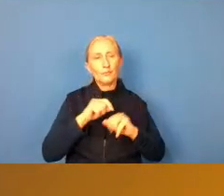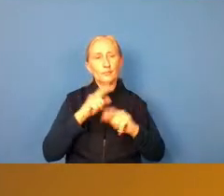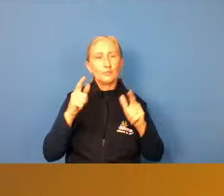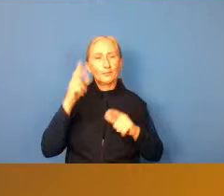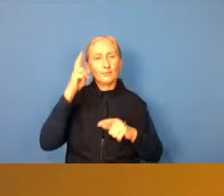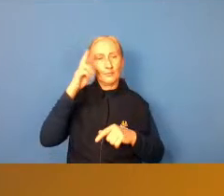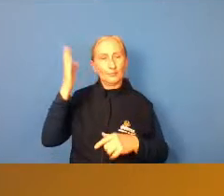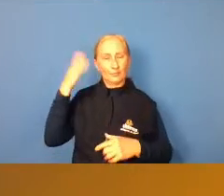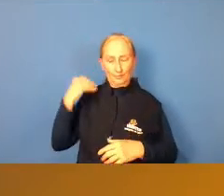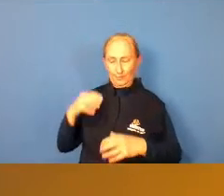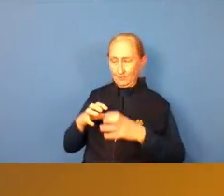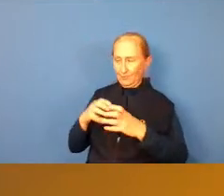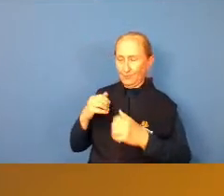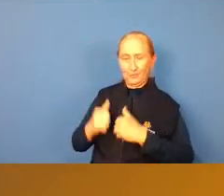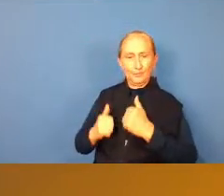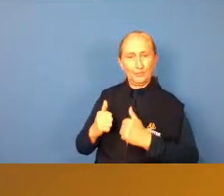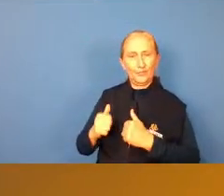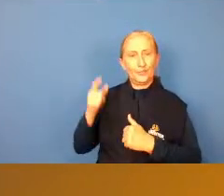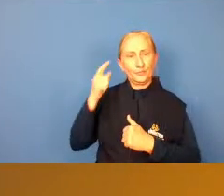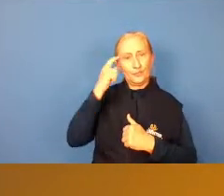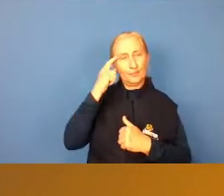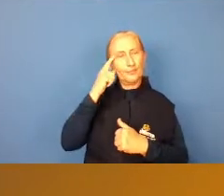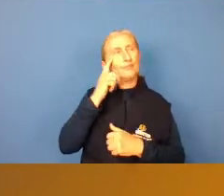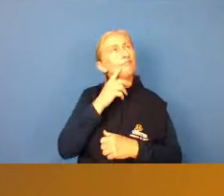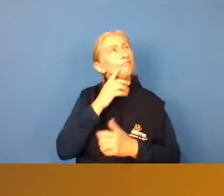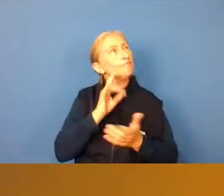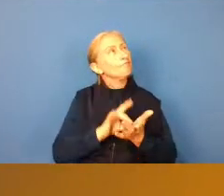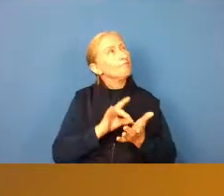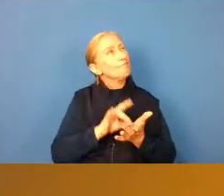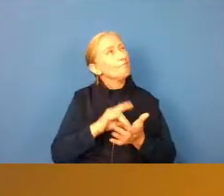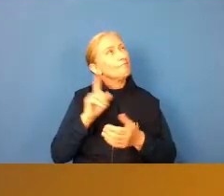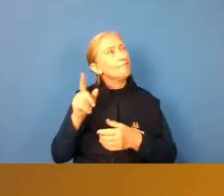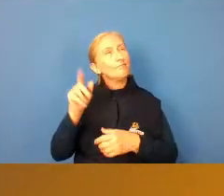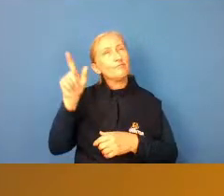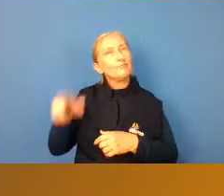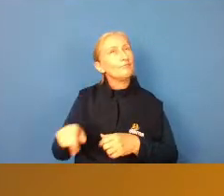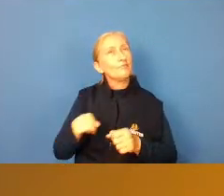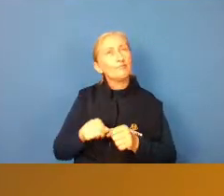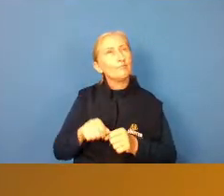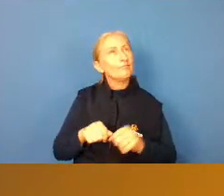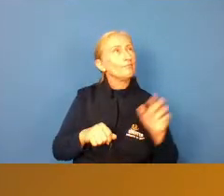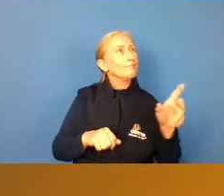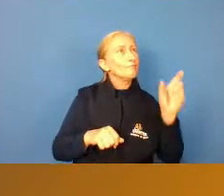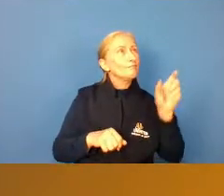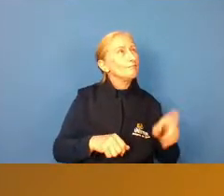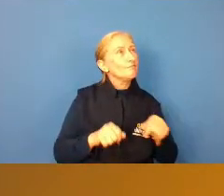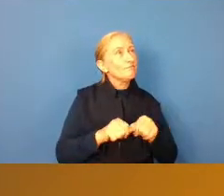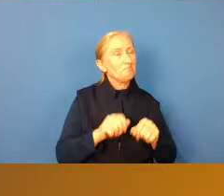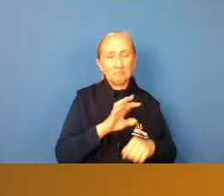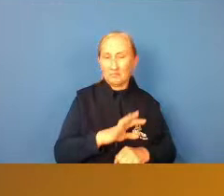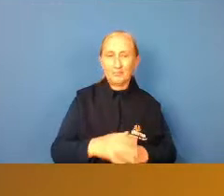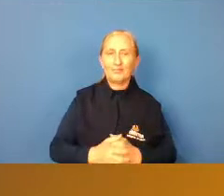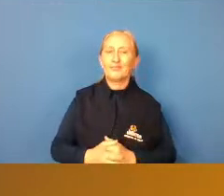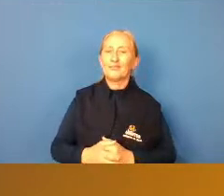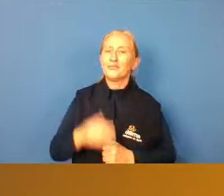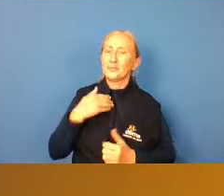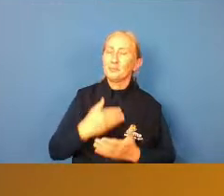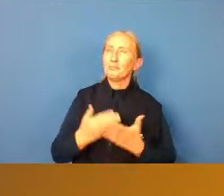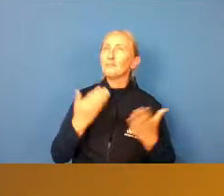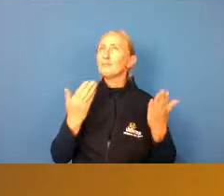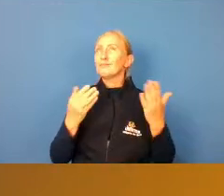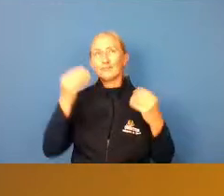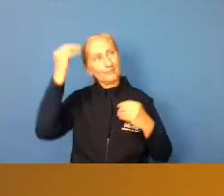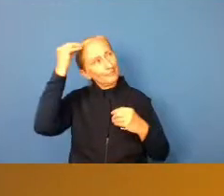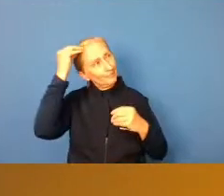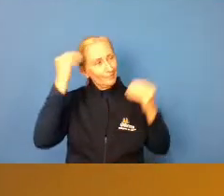sempre lembra do nosso time né e a gente vai pensando bah é verdade aquele jogador não faz isso aquele jogador não fez aquilo então a gente começa a colocar a culpa um